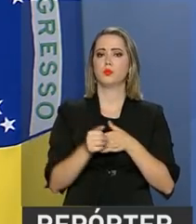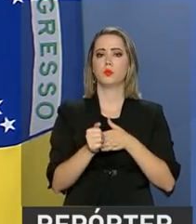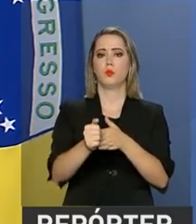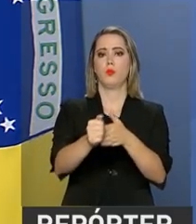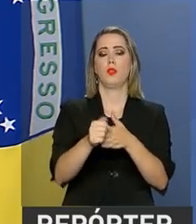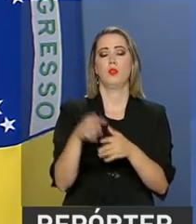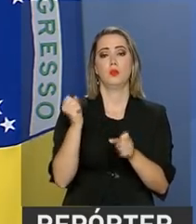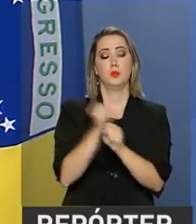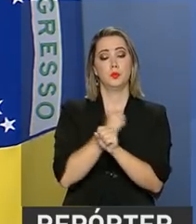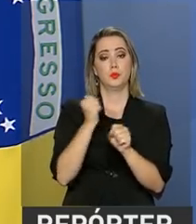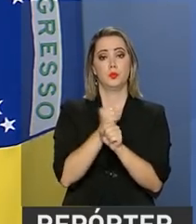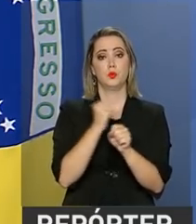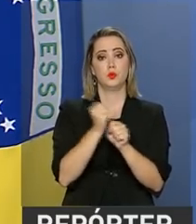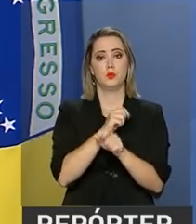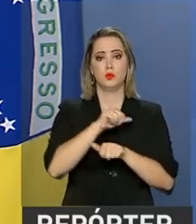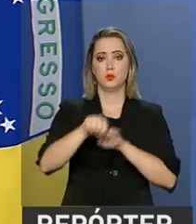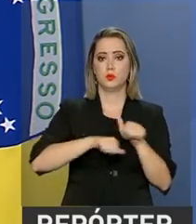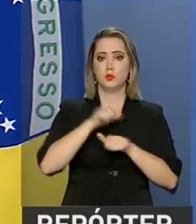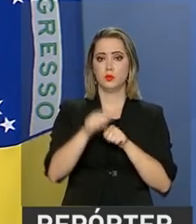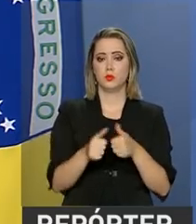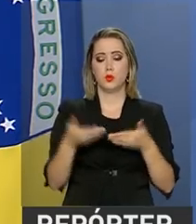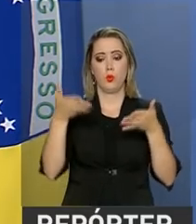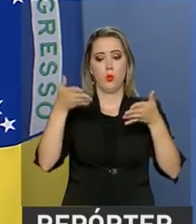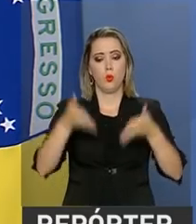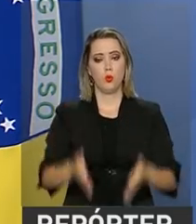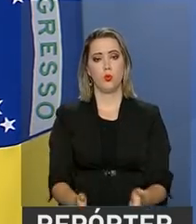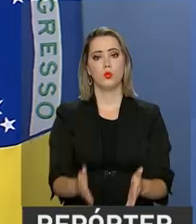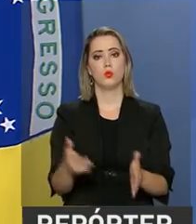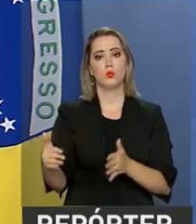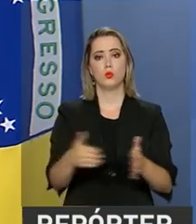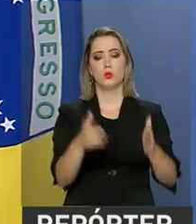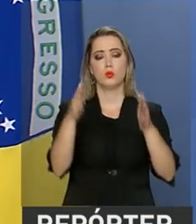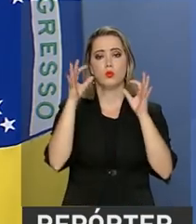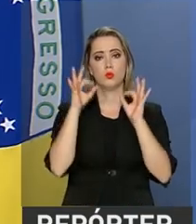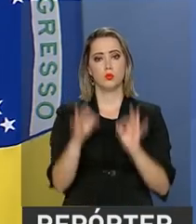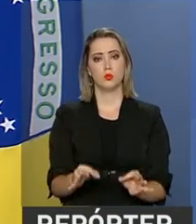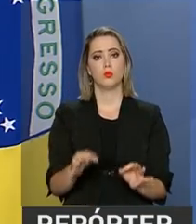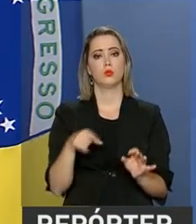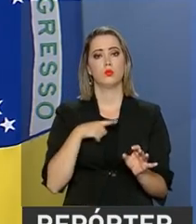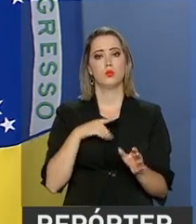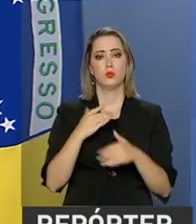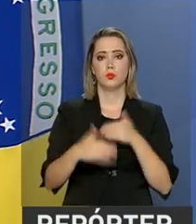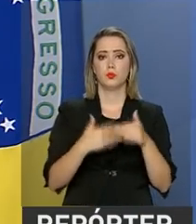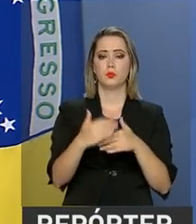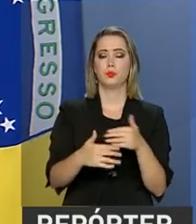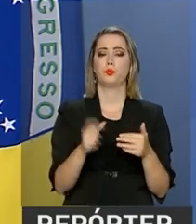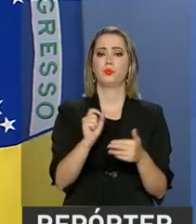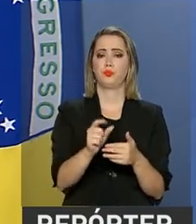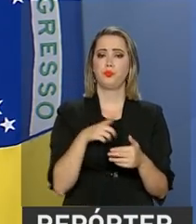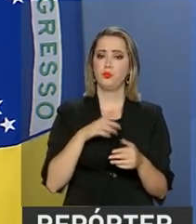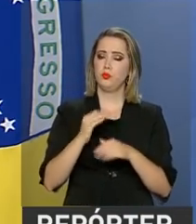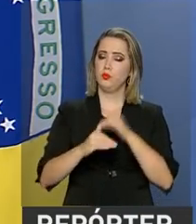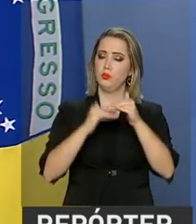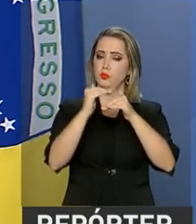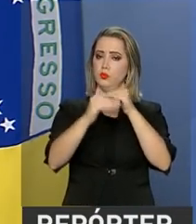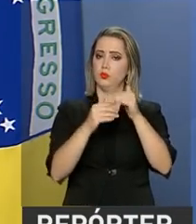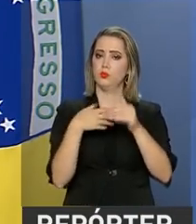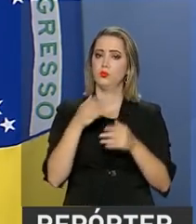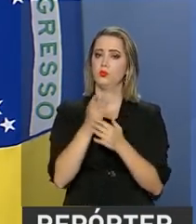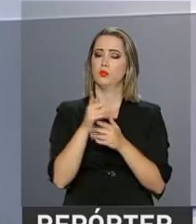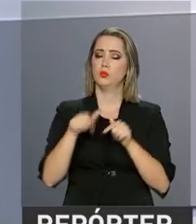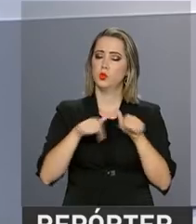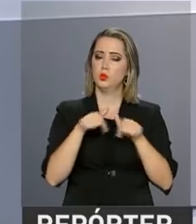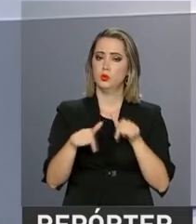mudanças que estão recolocando o Brasil no caminho sustentável e duradouro do crescimento e do